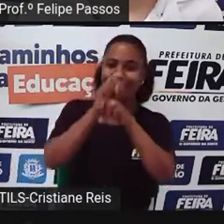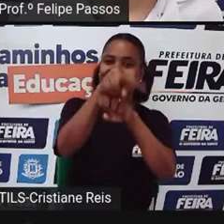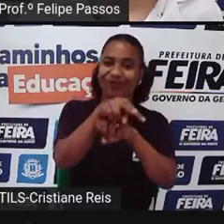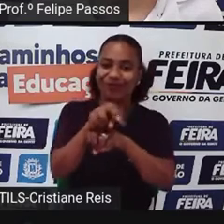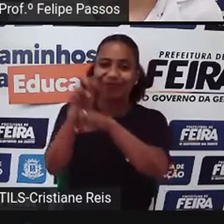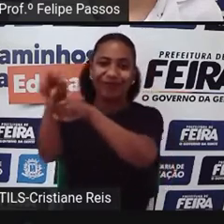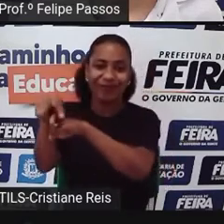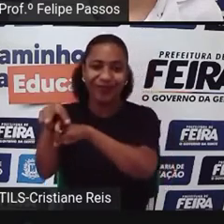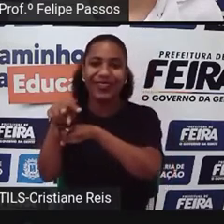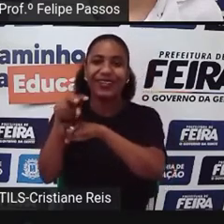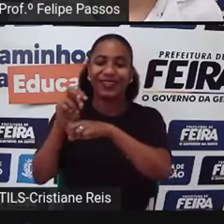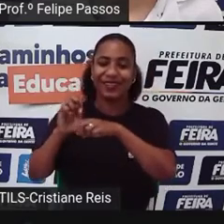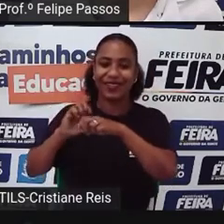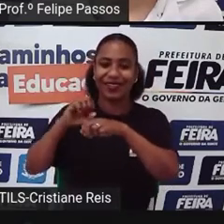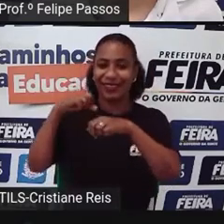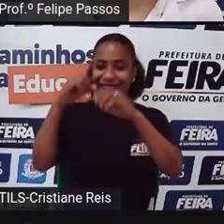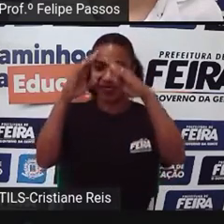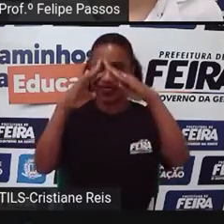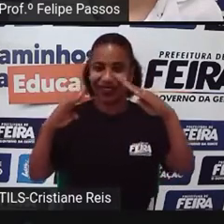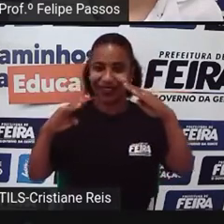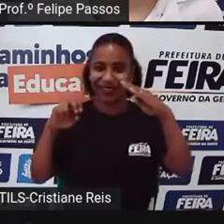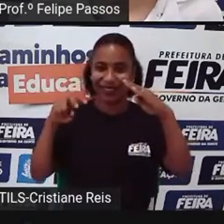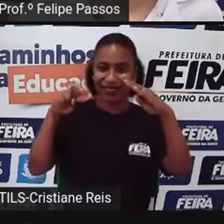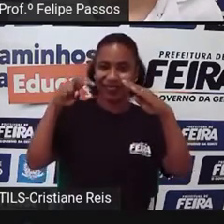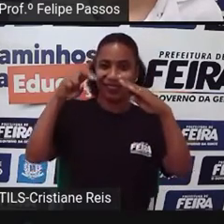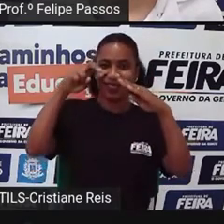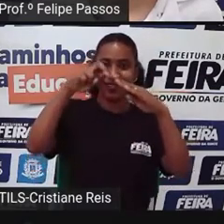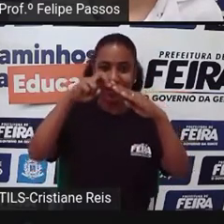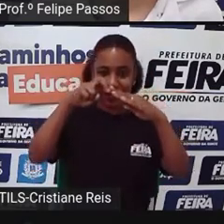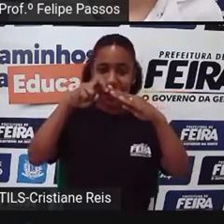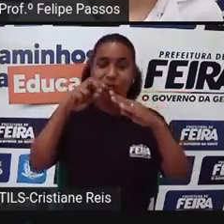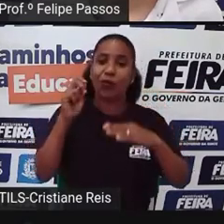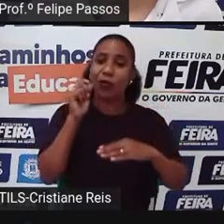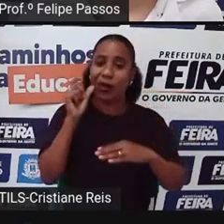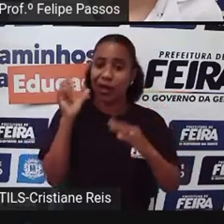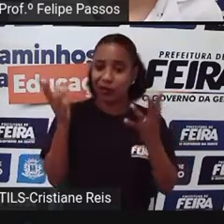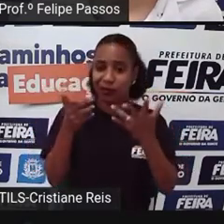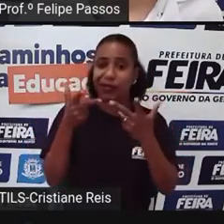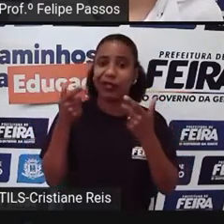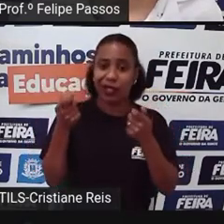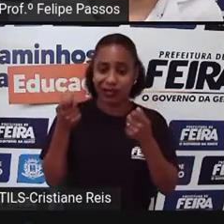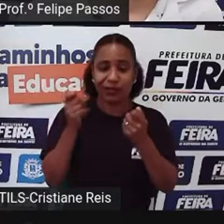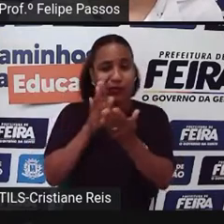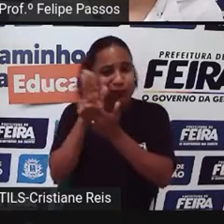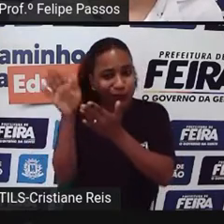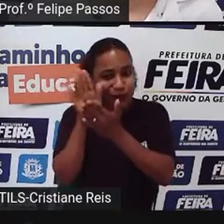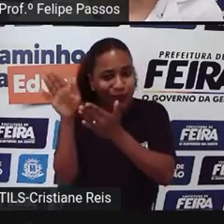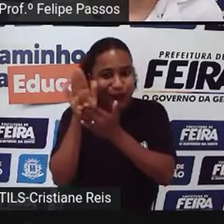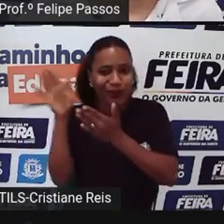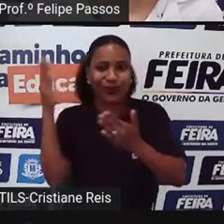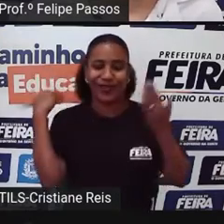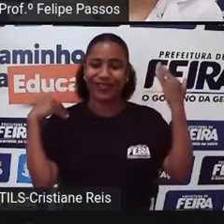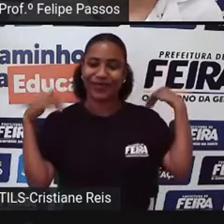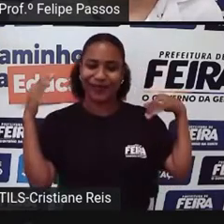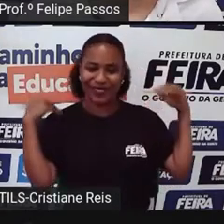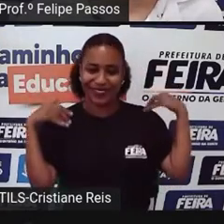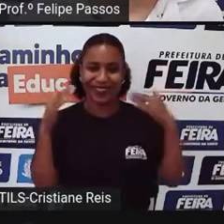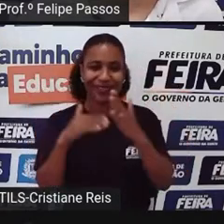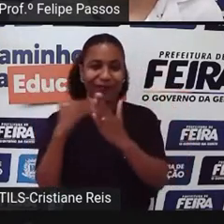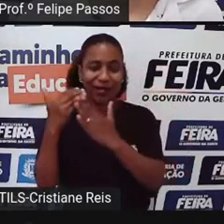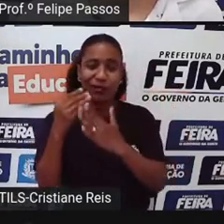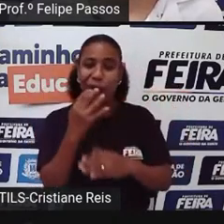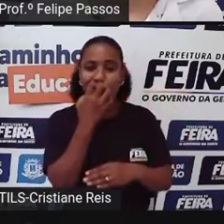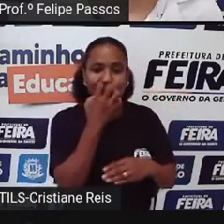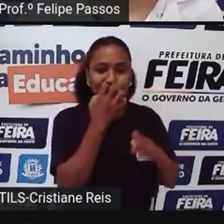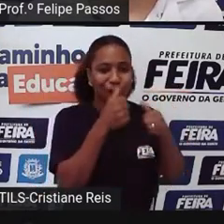Subir Em outra superfície Diferente do cachorro Ele sai mais É difícil você Confinar um gato em